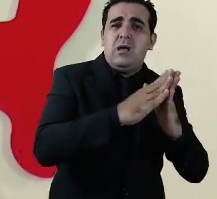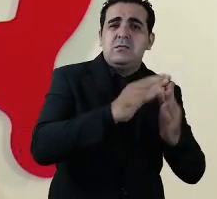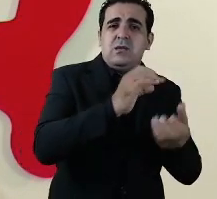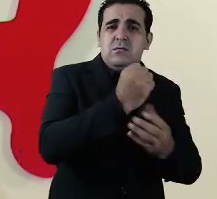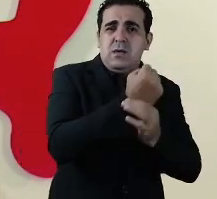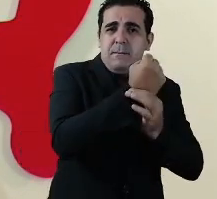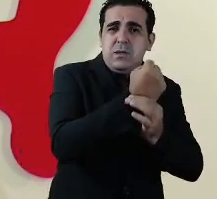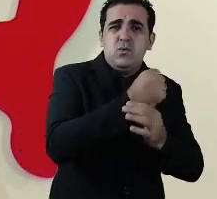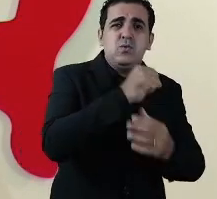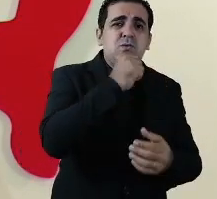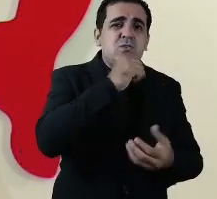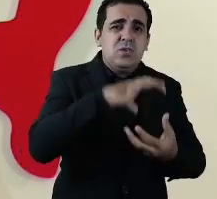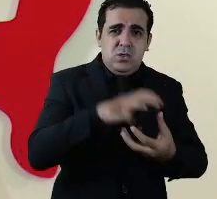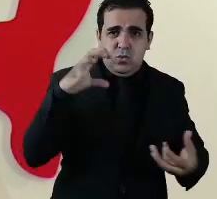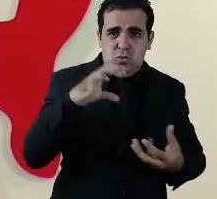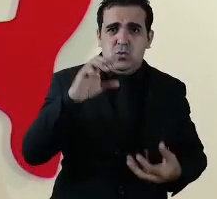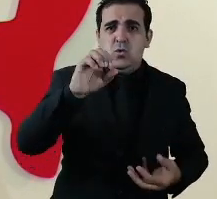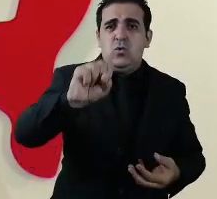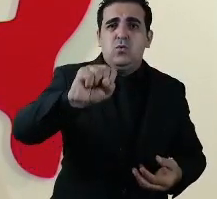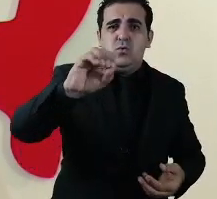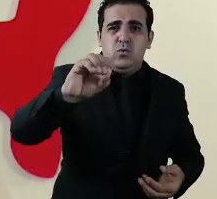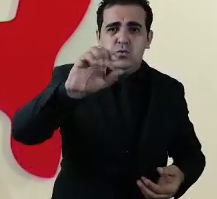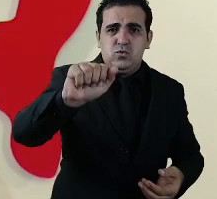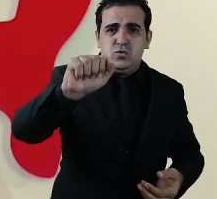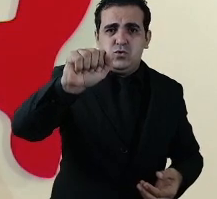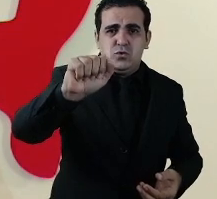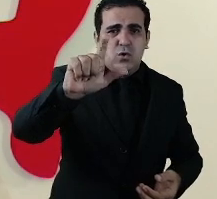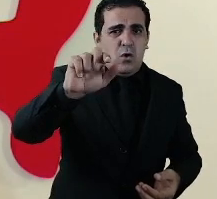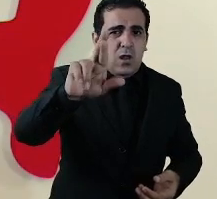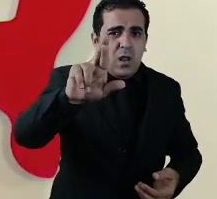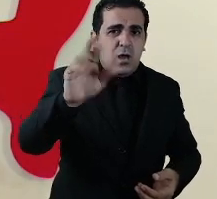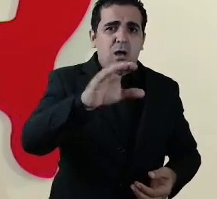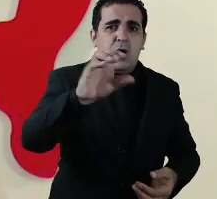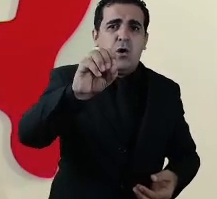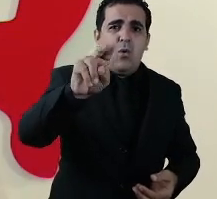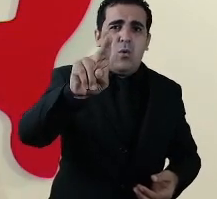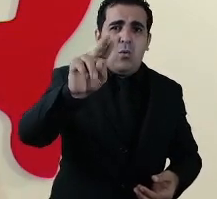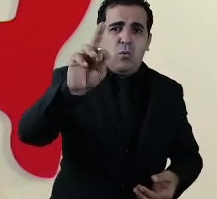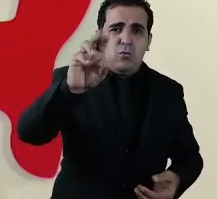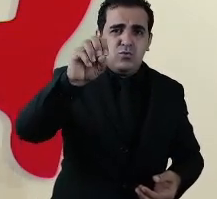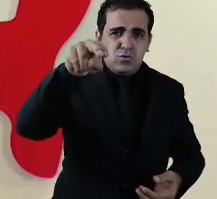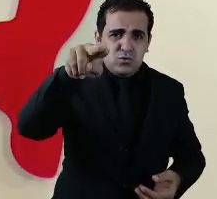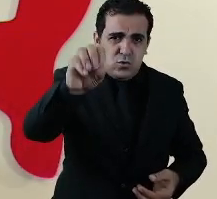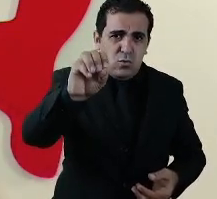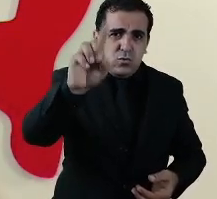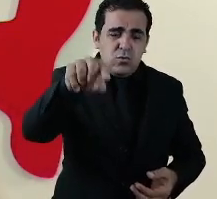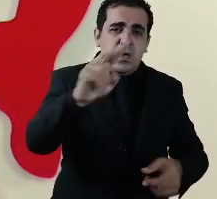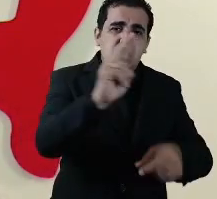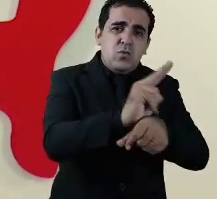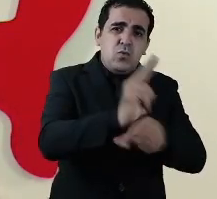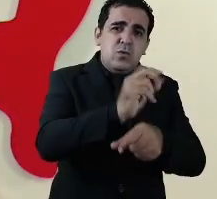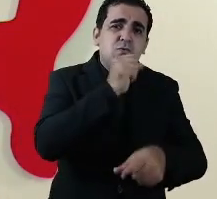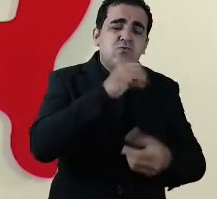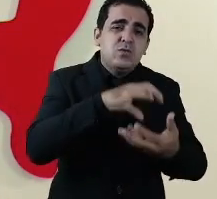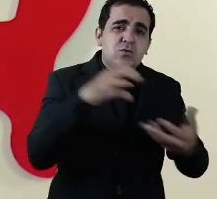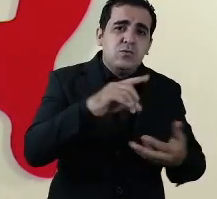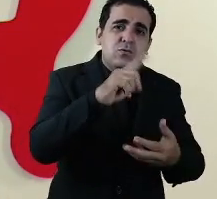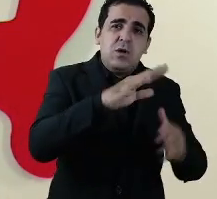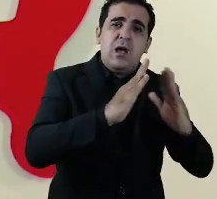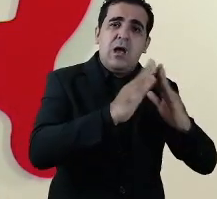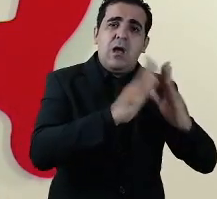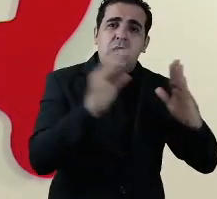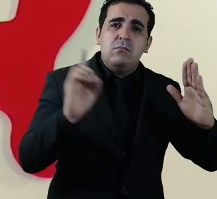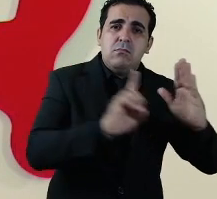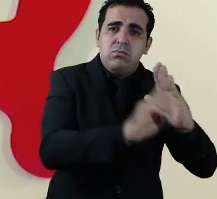é o caso do solado outono tivemos algum o reforço das equipes também o acompanhamento médico lá é constante